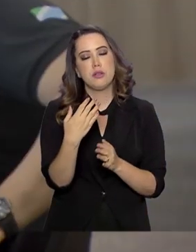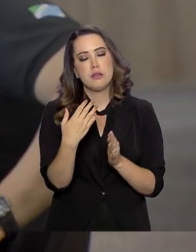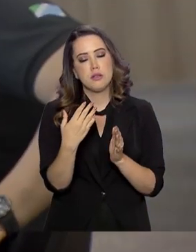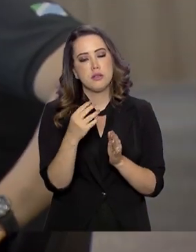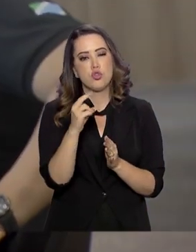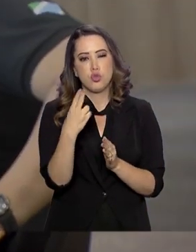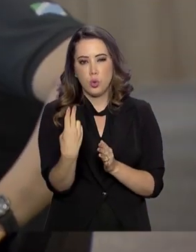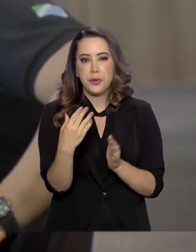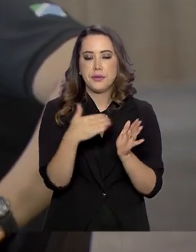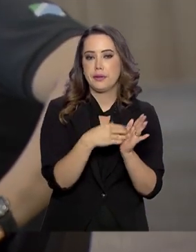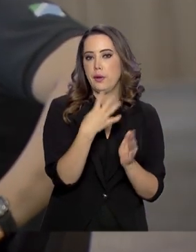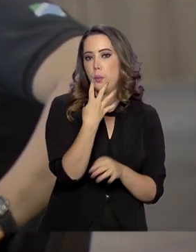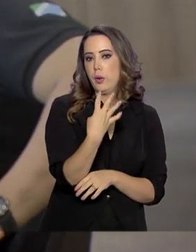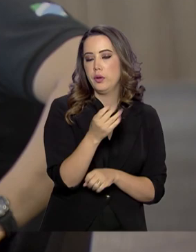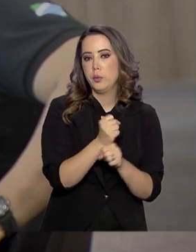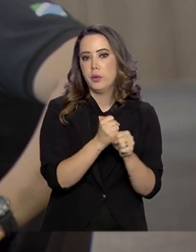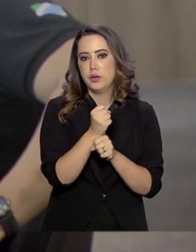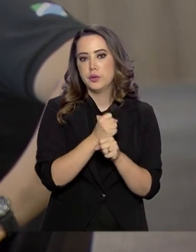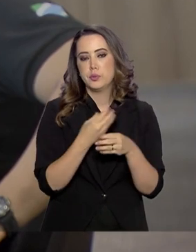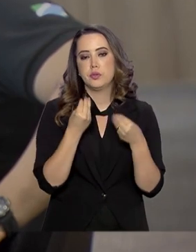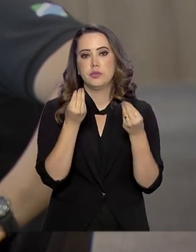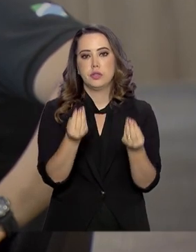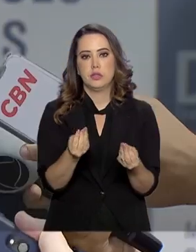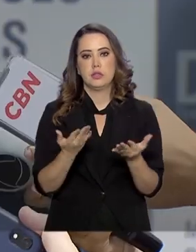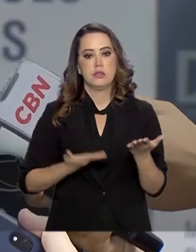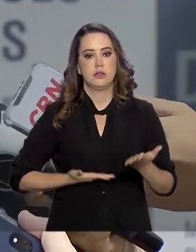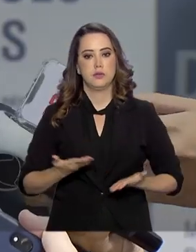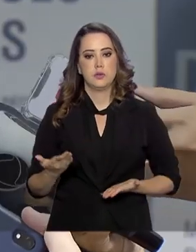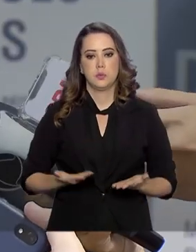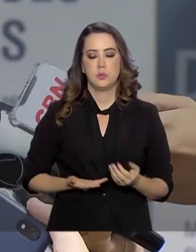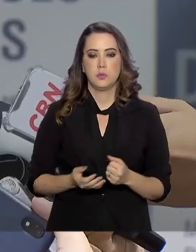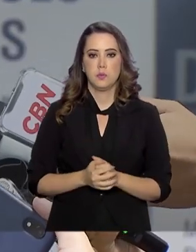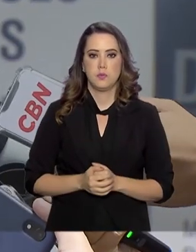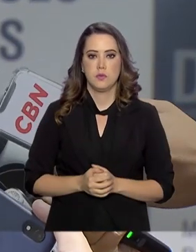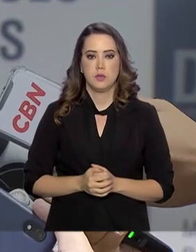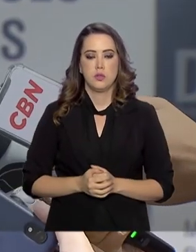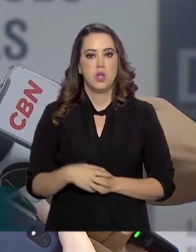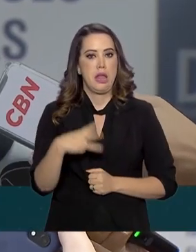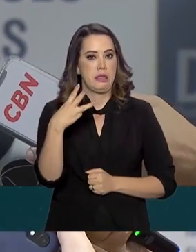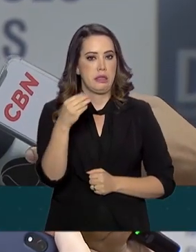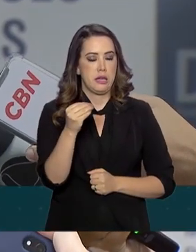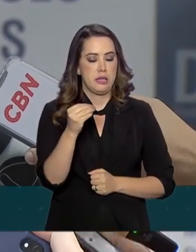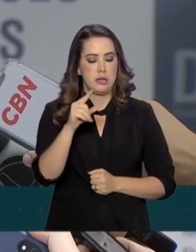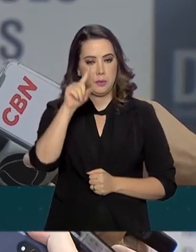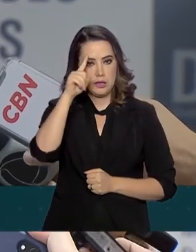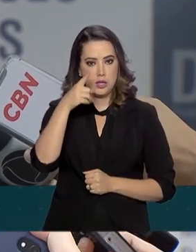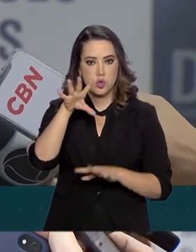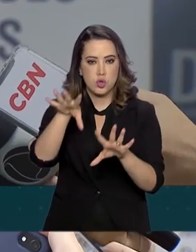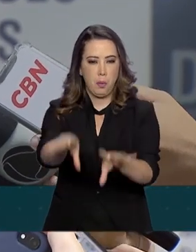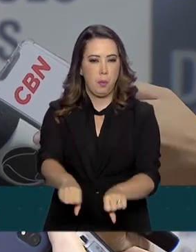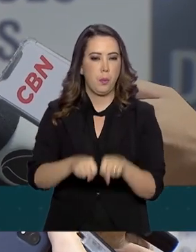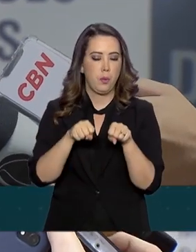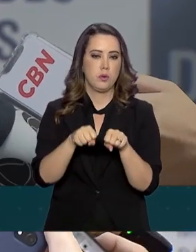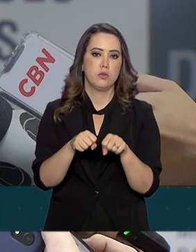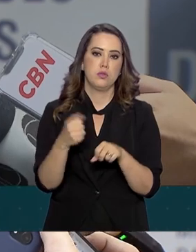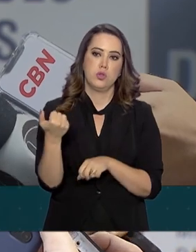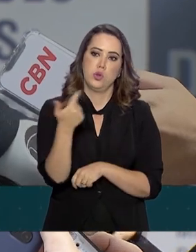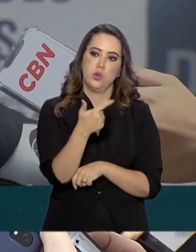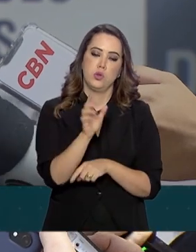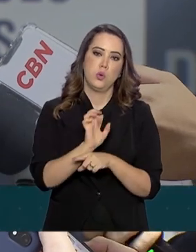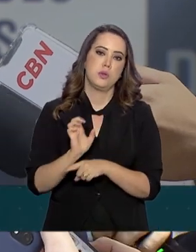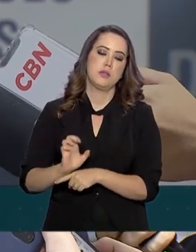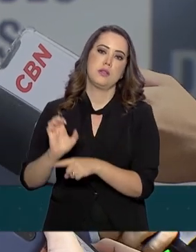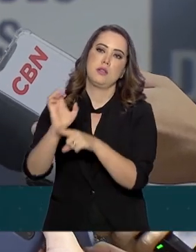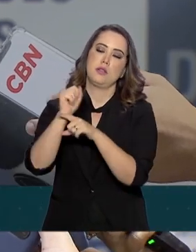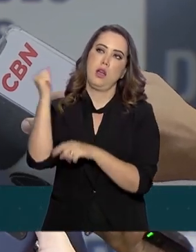de prisão para quem fornecer esse tipo de serviço. Foram cumpridos 30 mandatos de busca e apreensão em 12 estados da